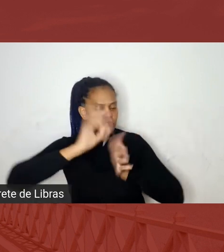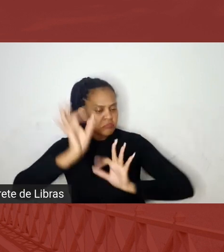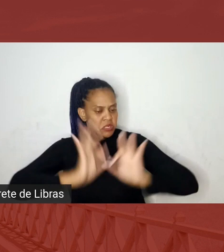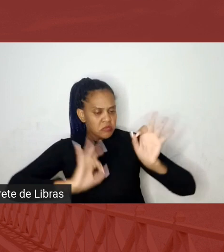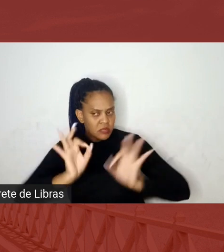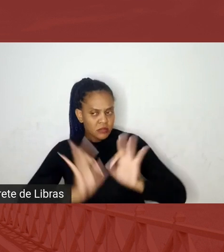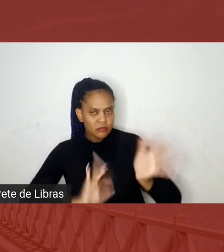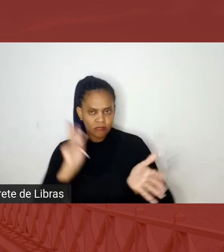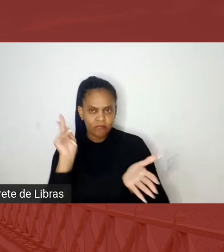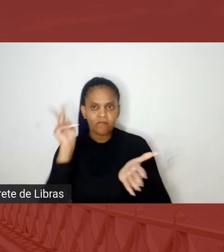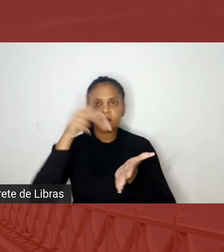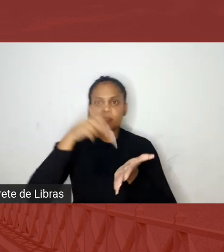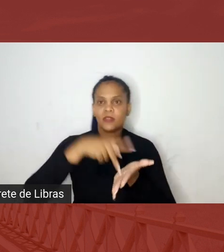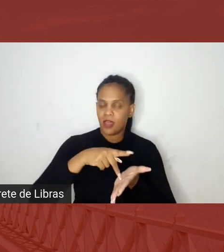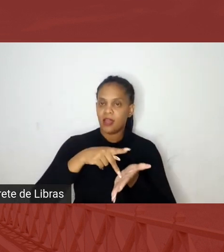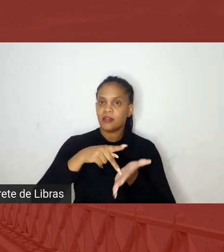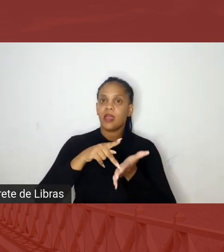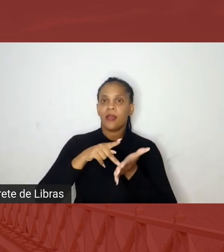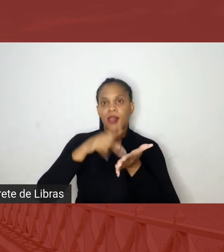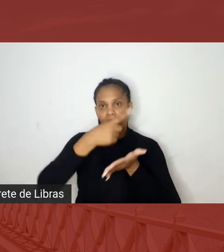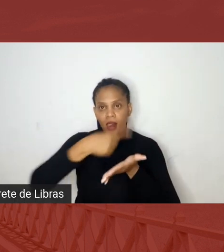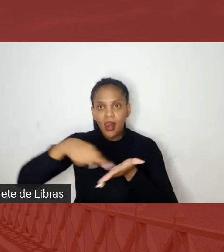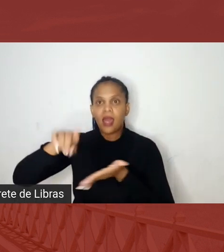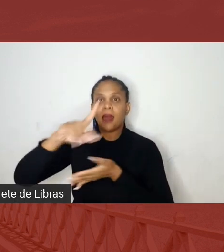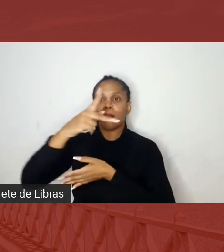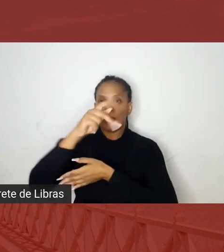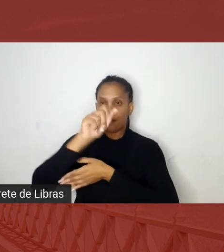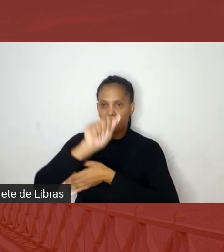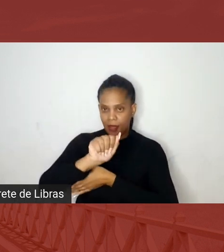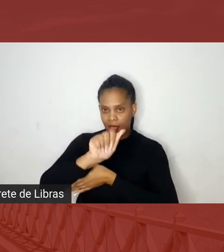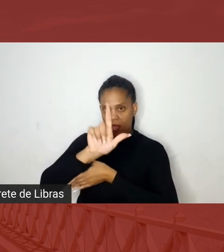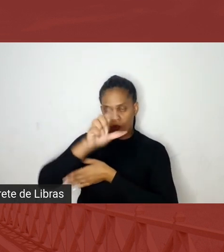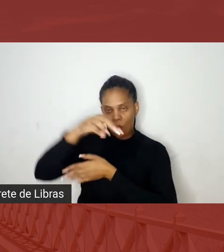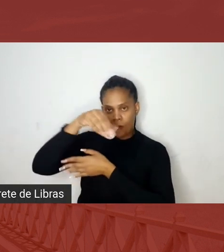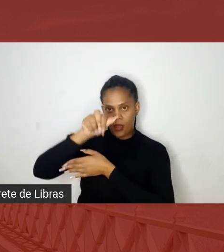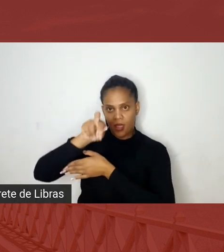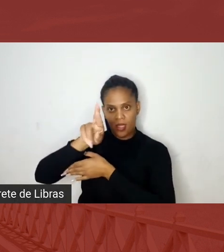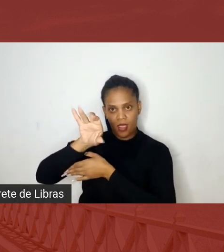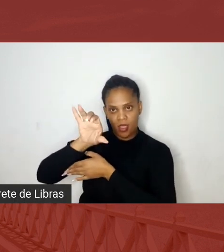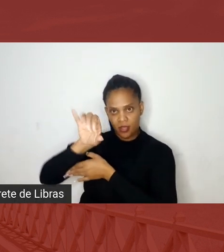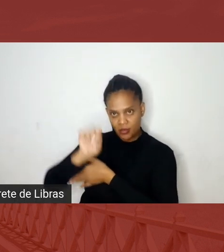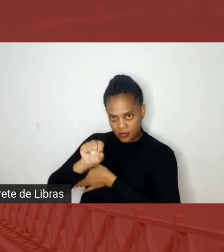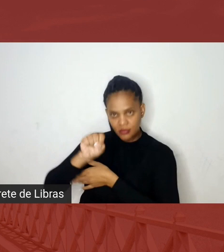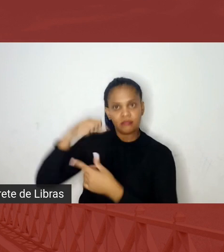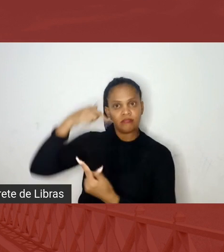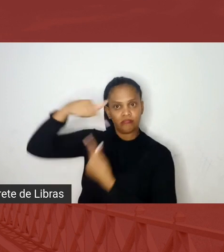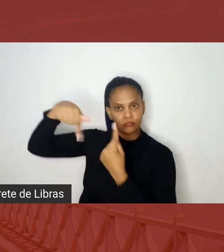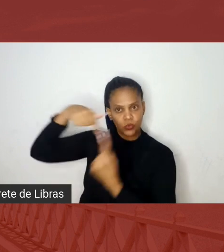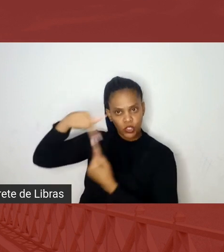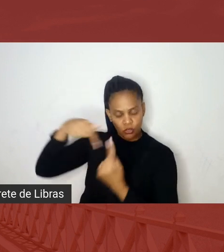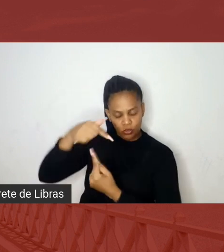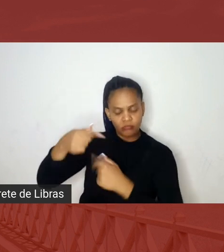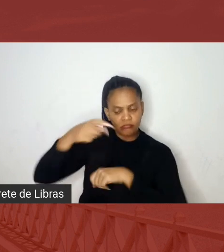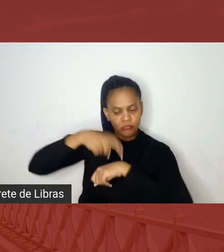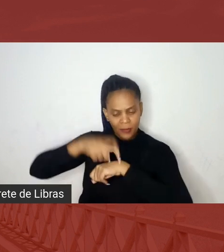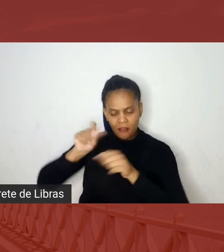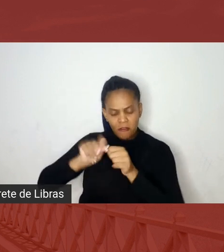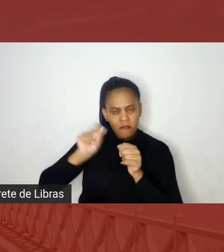para Palmares, né, e quando fizemos isso com depoimentos, com gravações, com fotos,